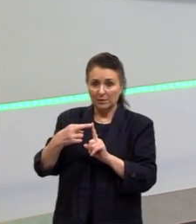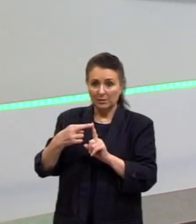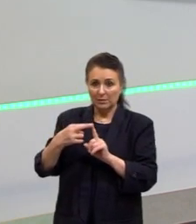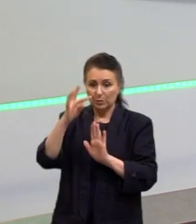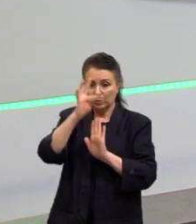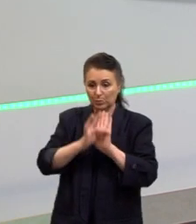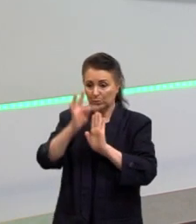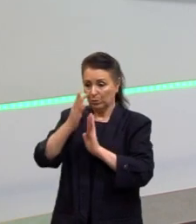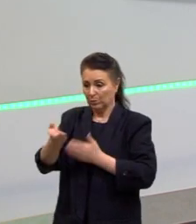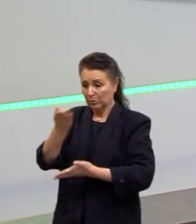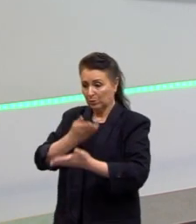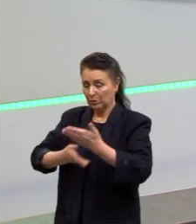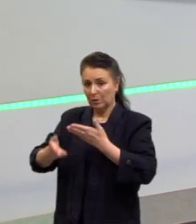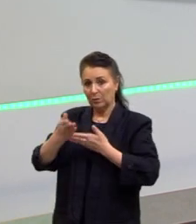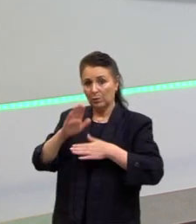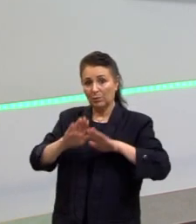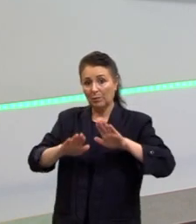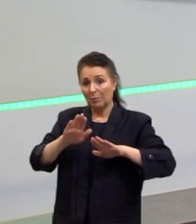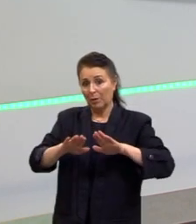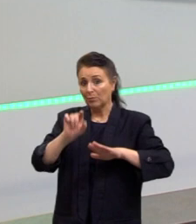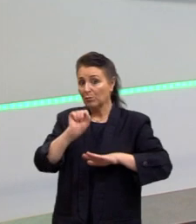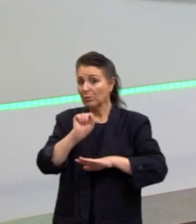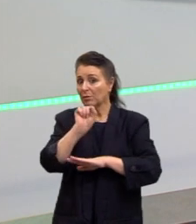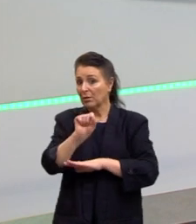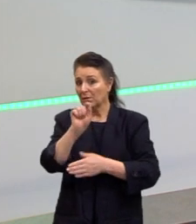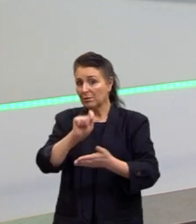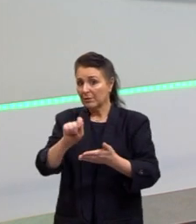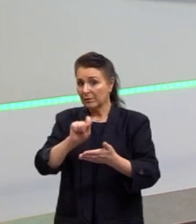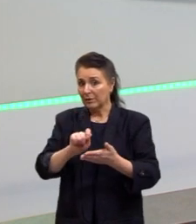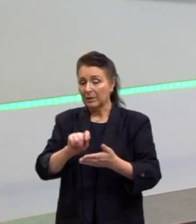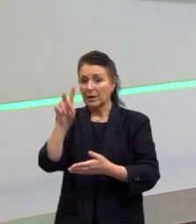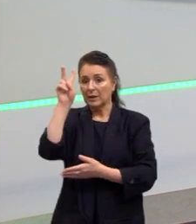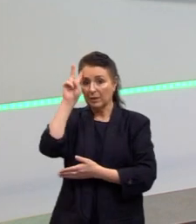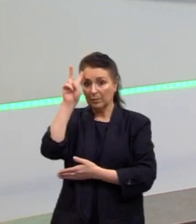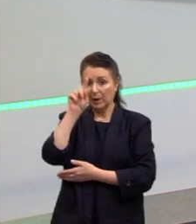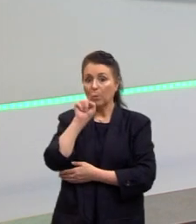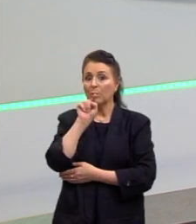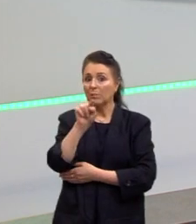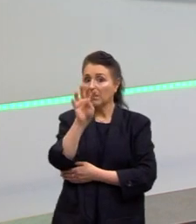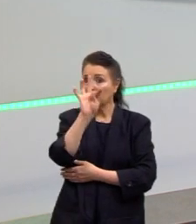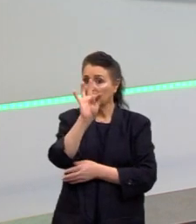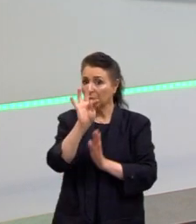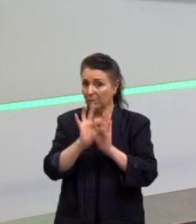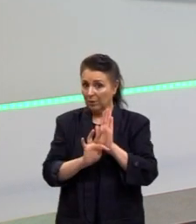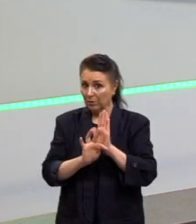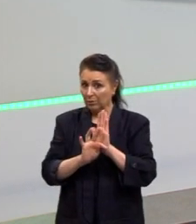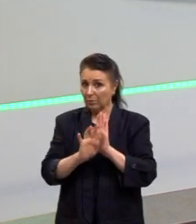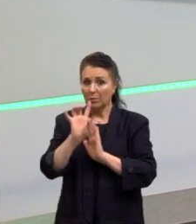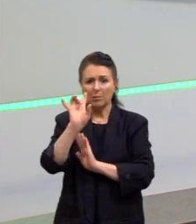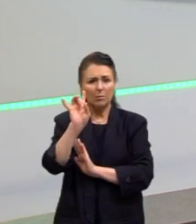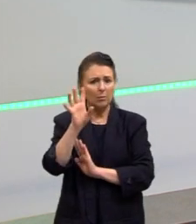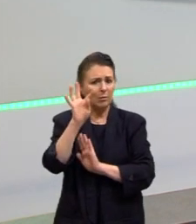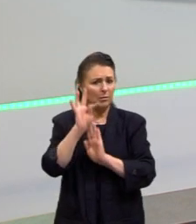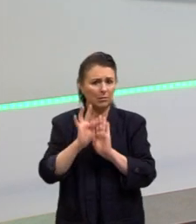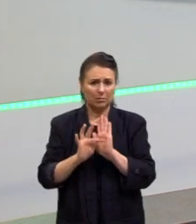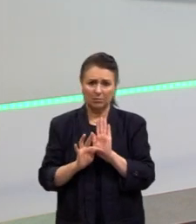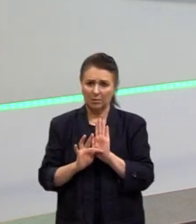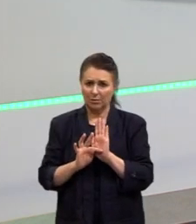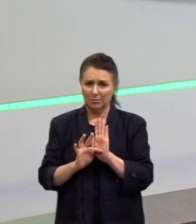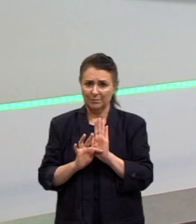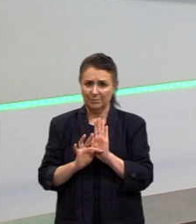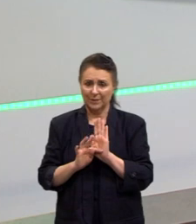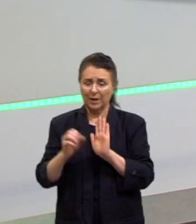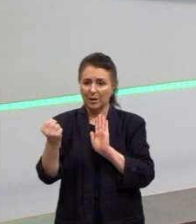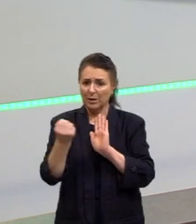vai depender de quem escreve. Então, lembra que o teu texto é só teu, ele é autêntico. Coloca a tua